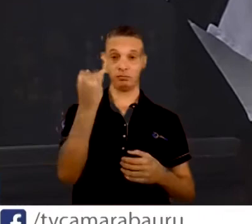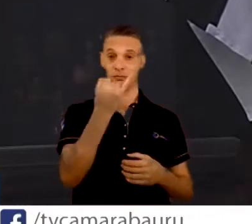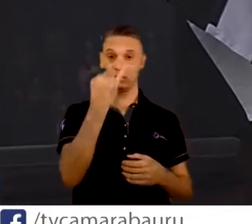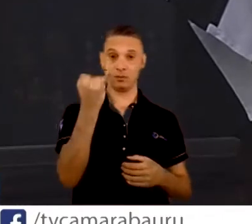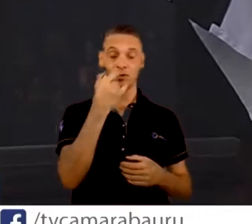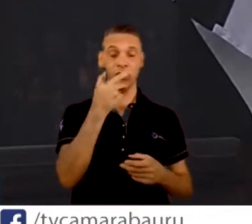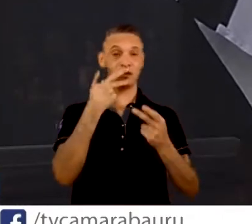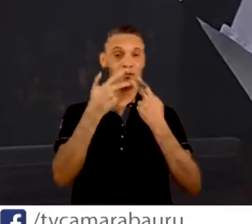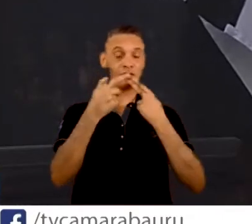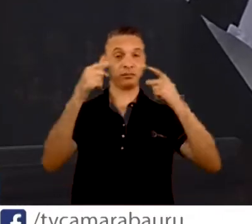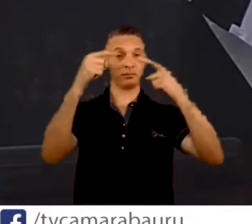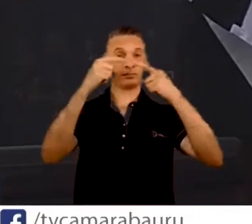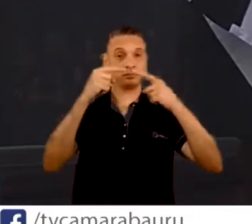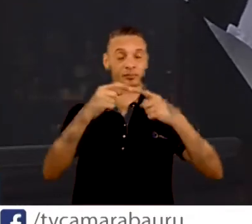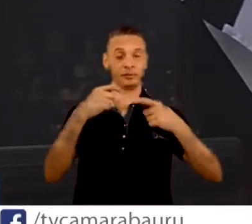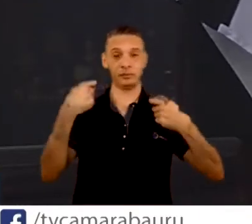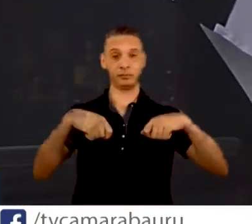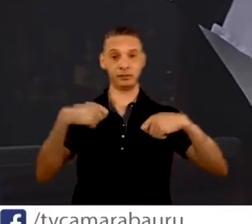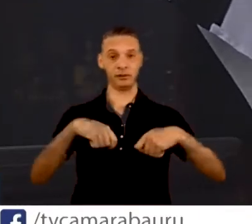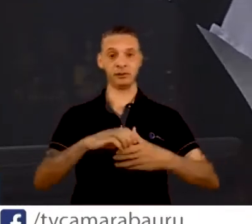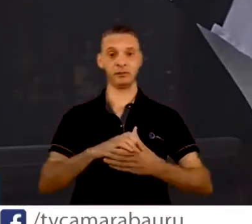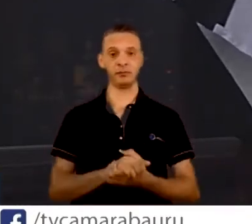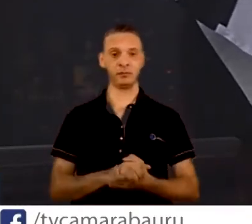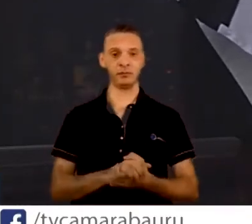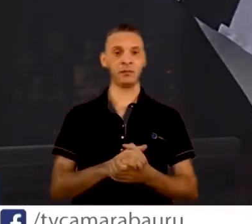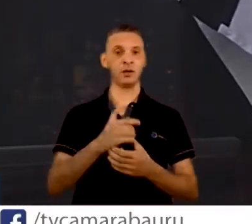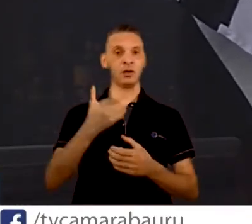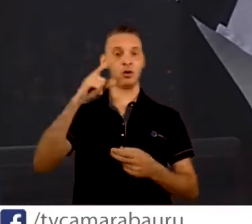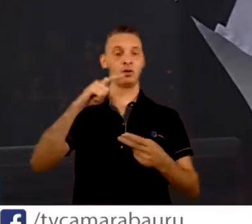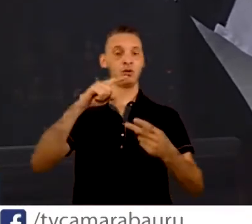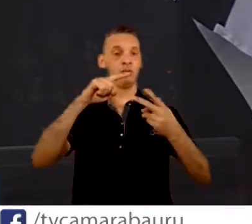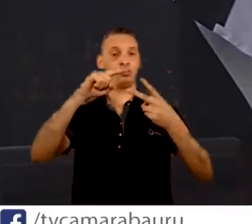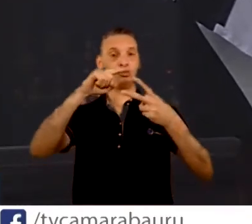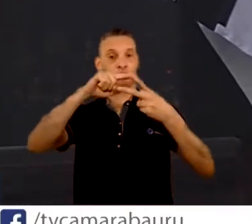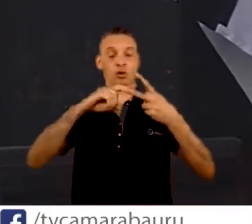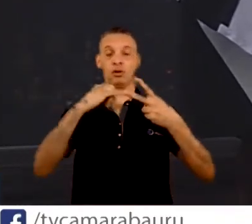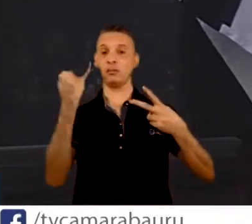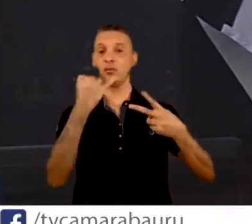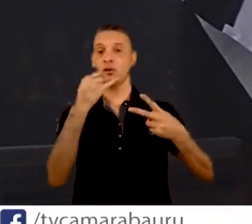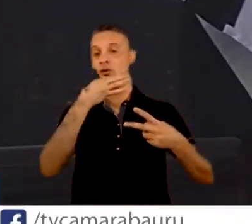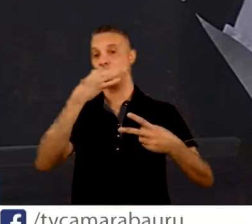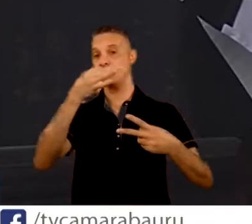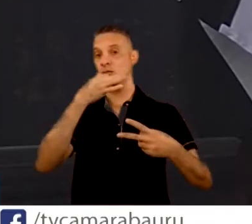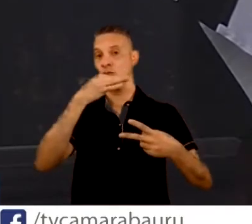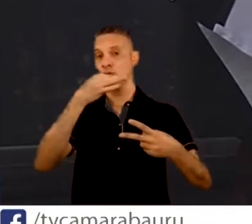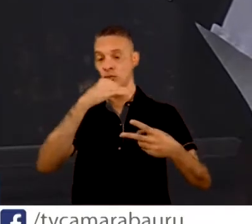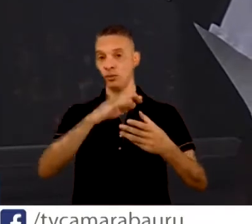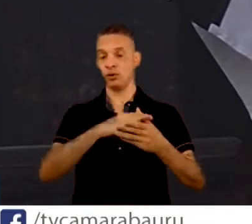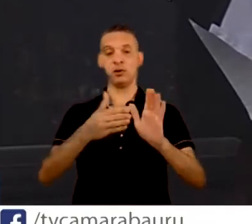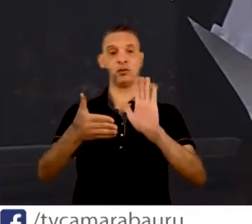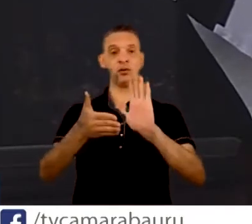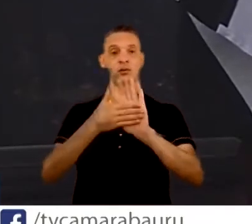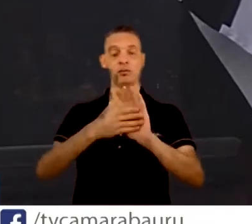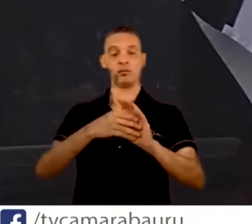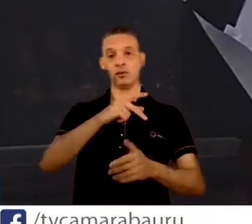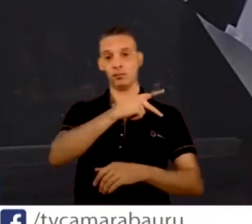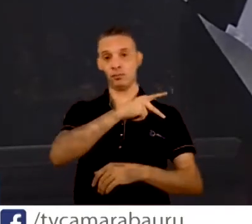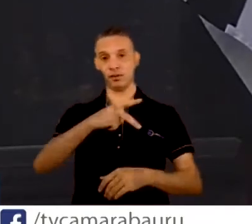essa avaliação. E eu vou fazer duas sugestões ao presidente do DAE,